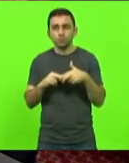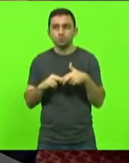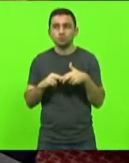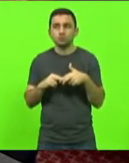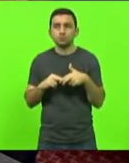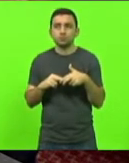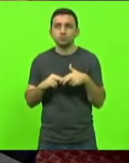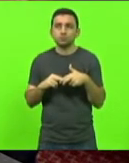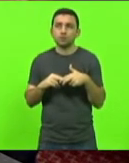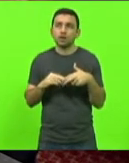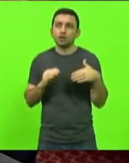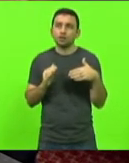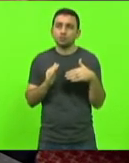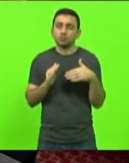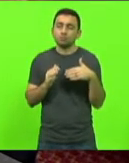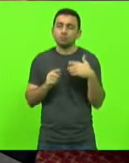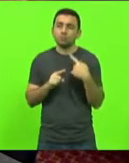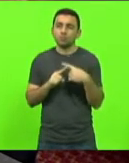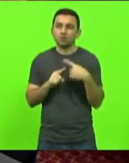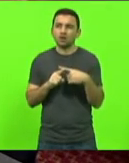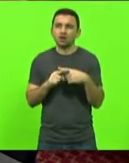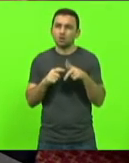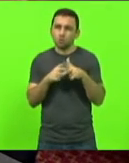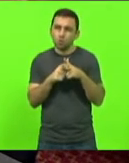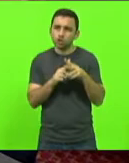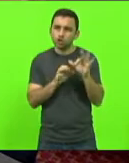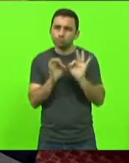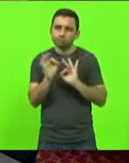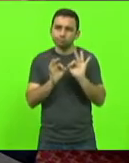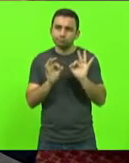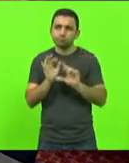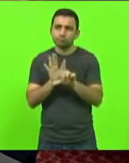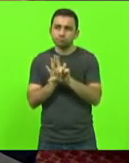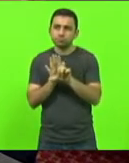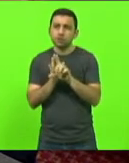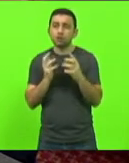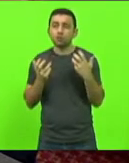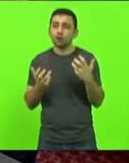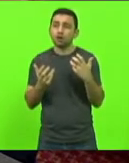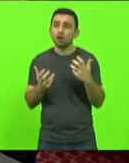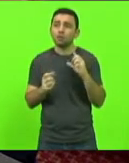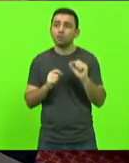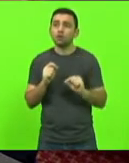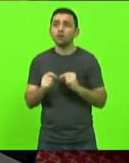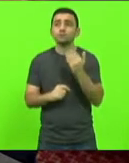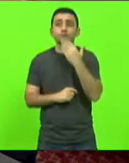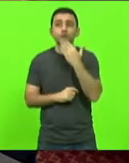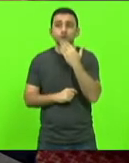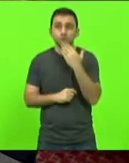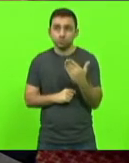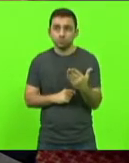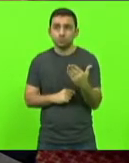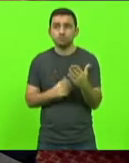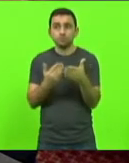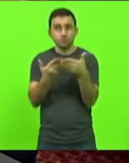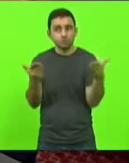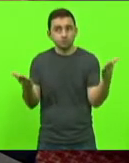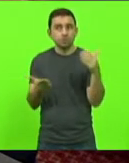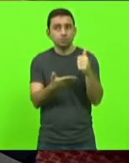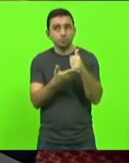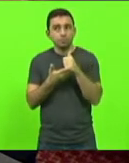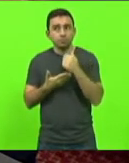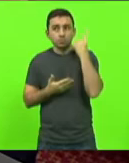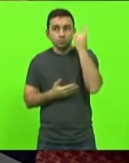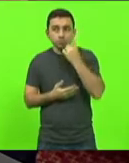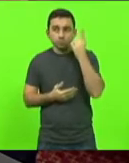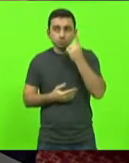até por uma questão de correção legislativa, é que eu quero aqui pedir o apoio dos senhores deputados,